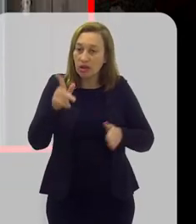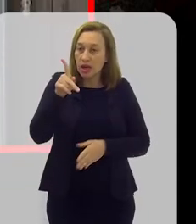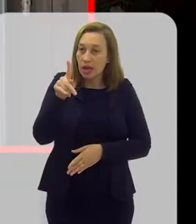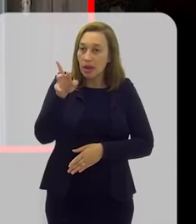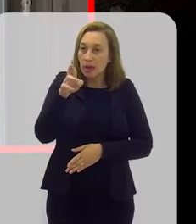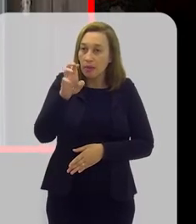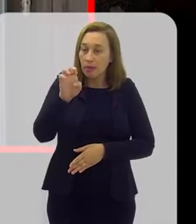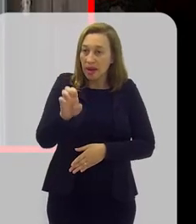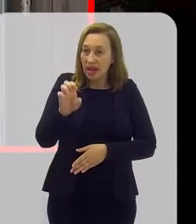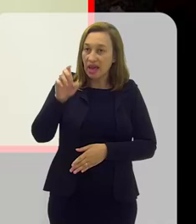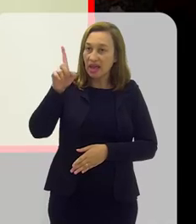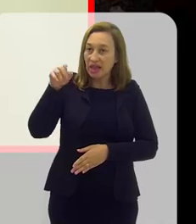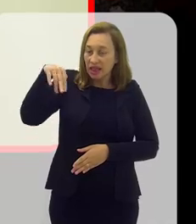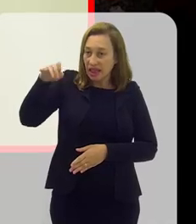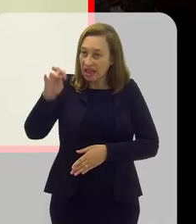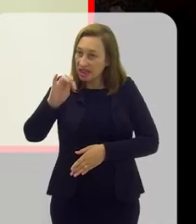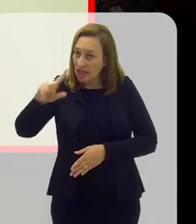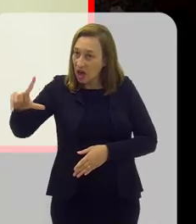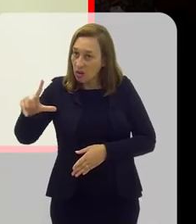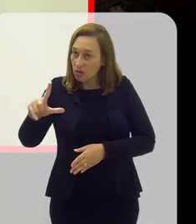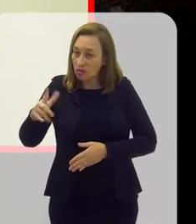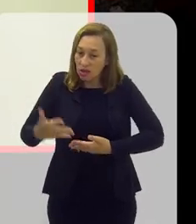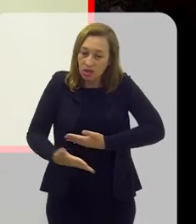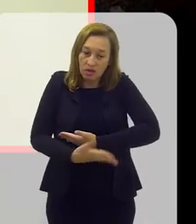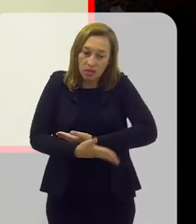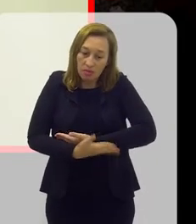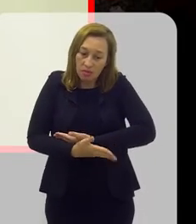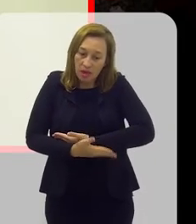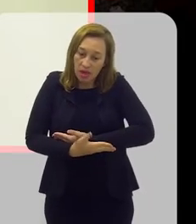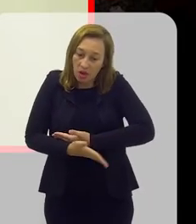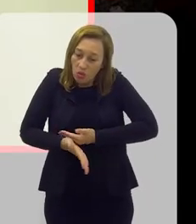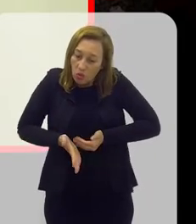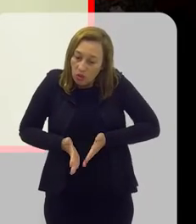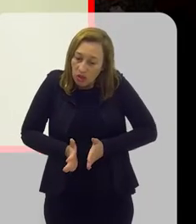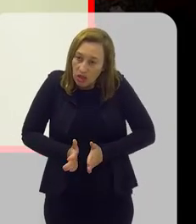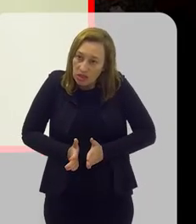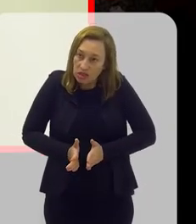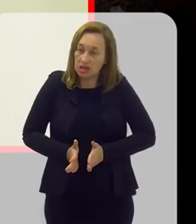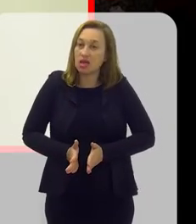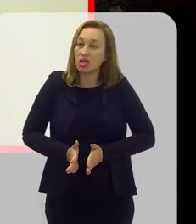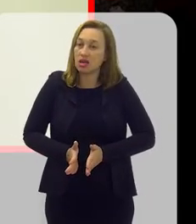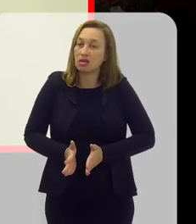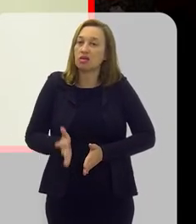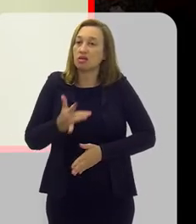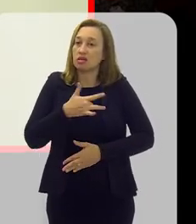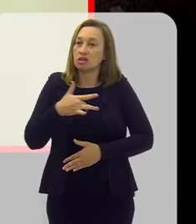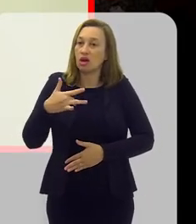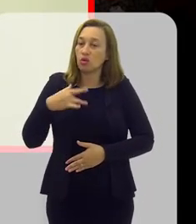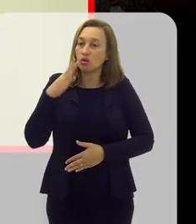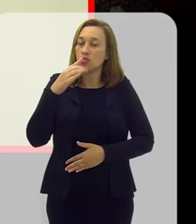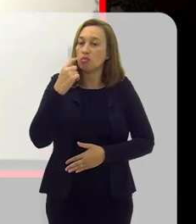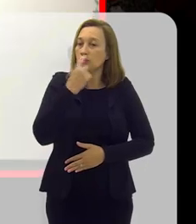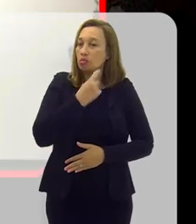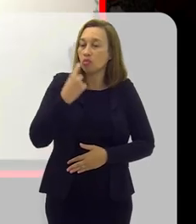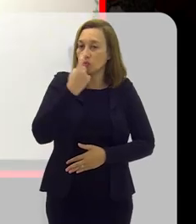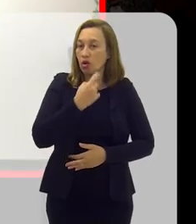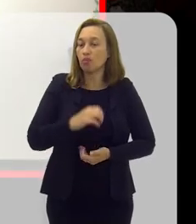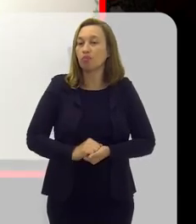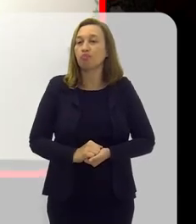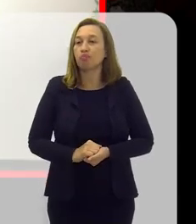para que esses brotos detalhes realmente venham com um bom estado nutricional.